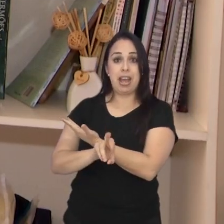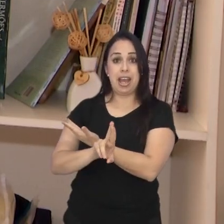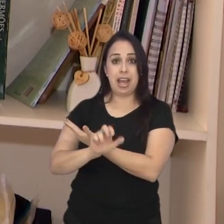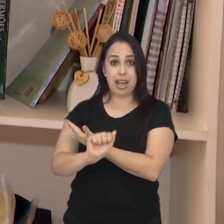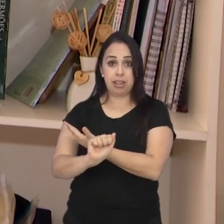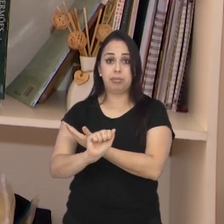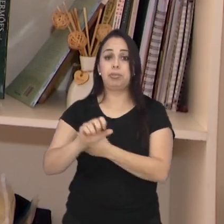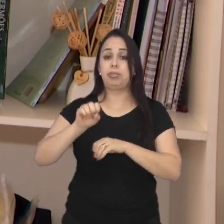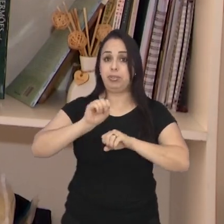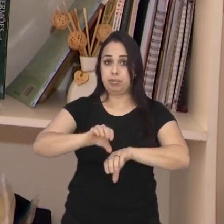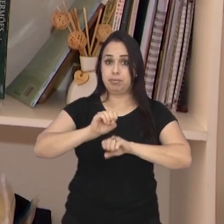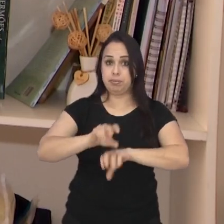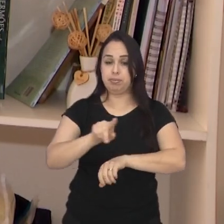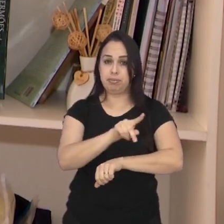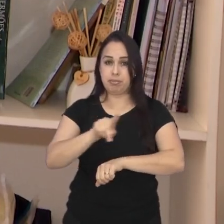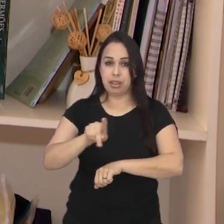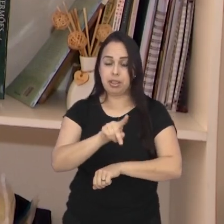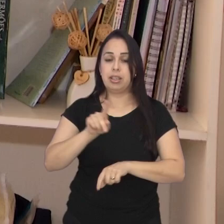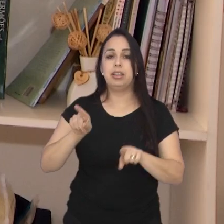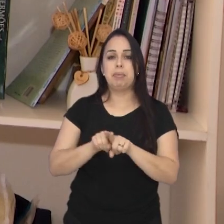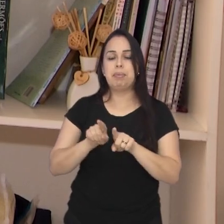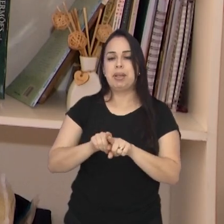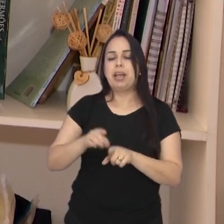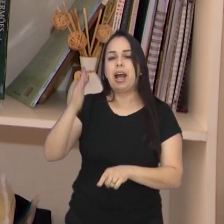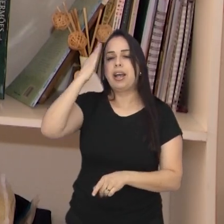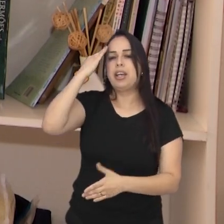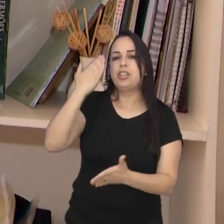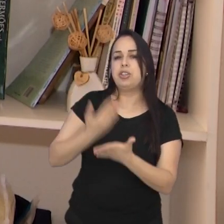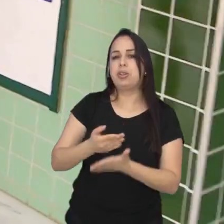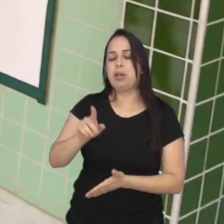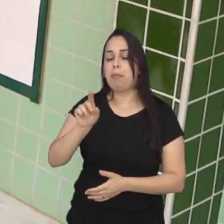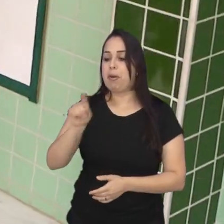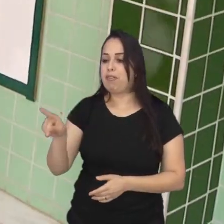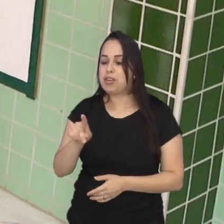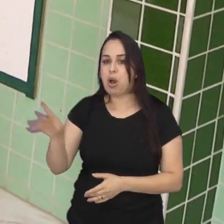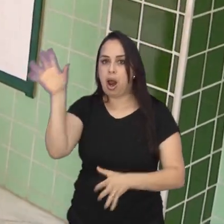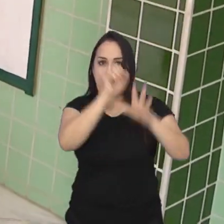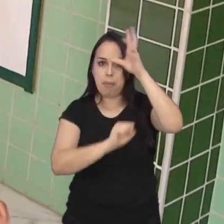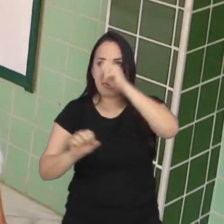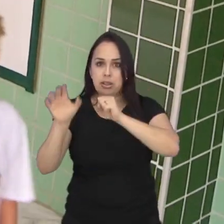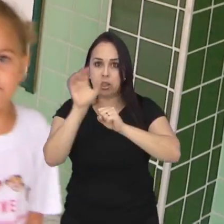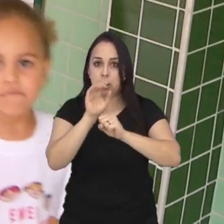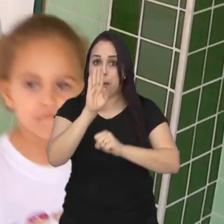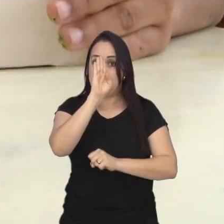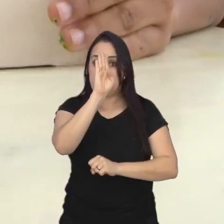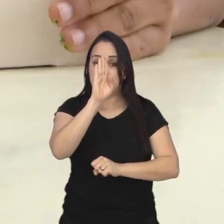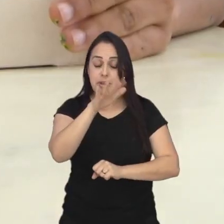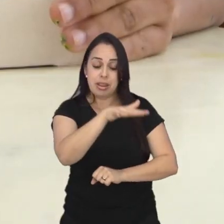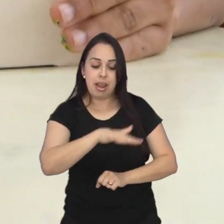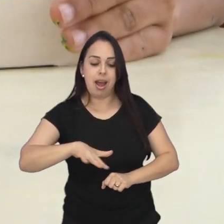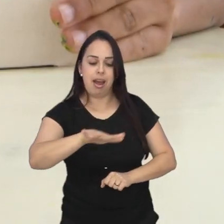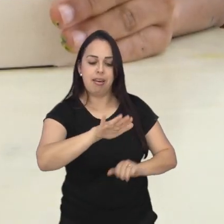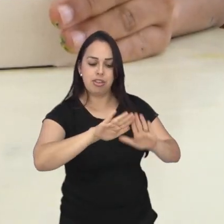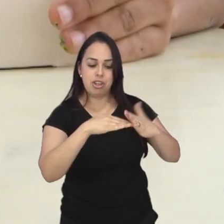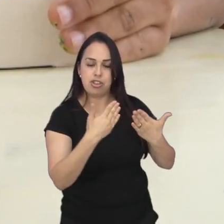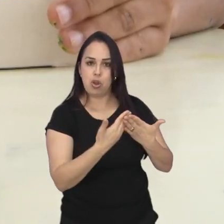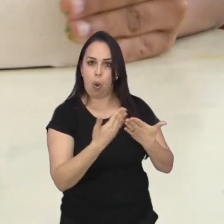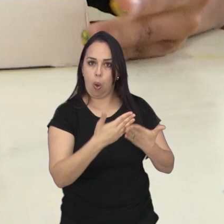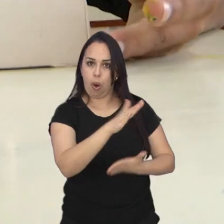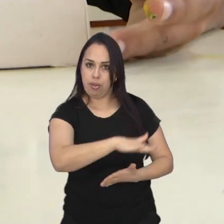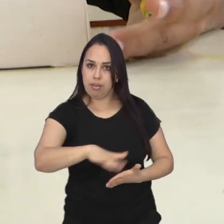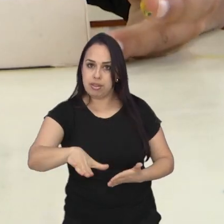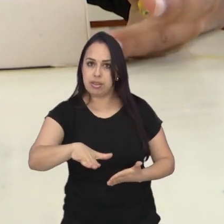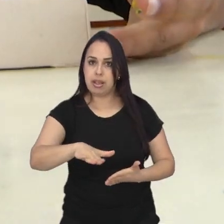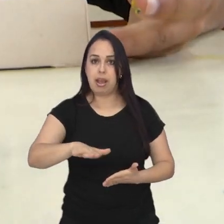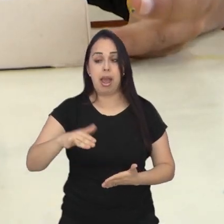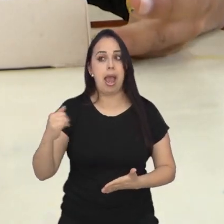educadora e acredita que o treinamento dos professores e funcionários, principalmente quando há crianças de educação infantil na